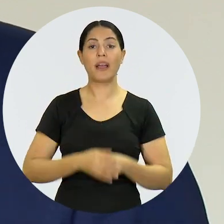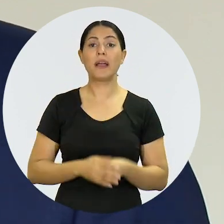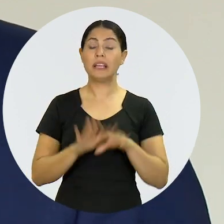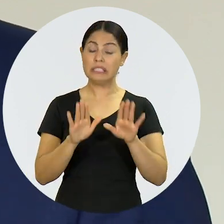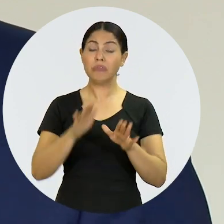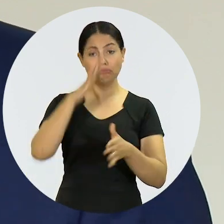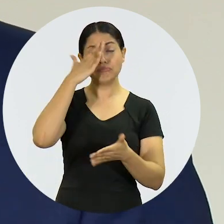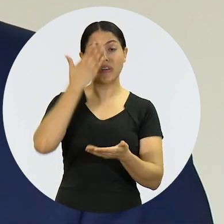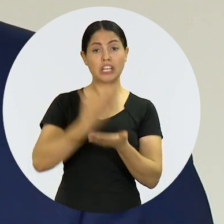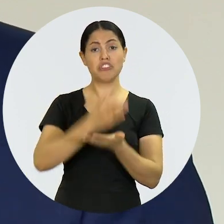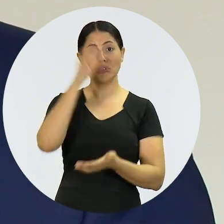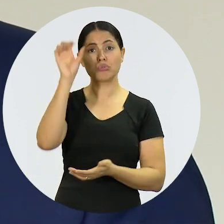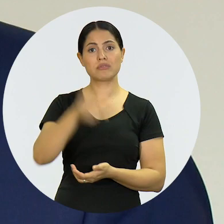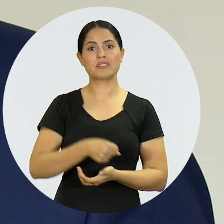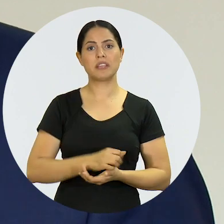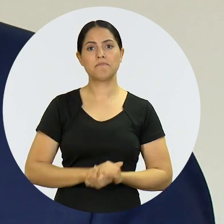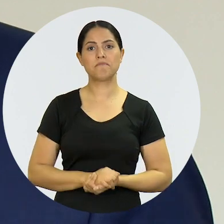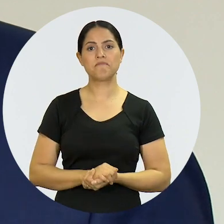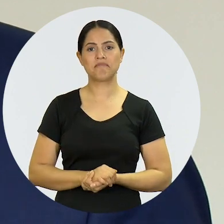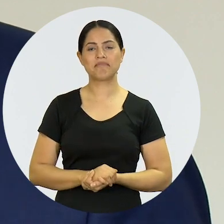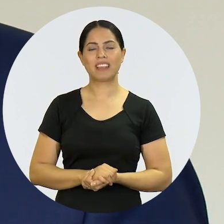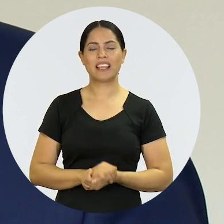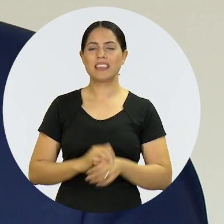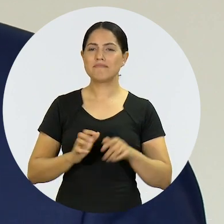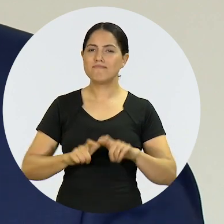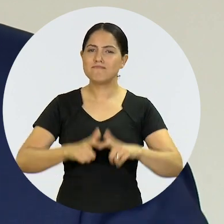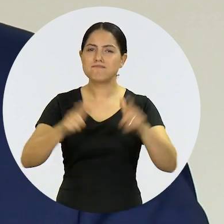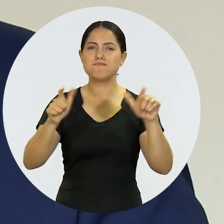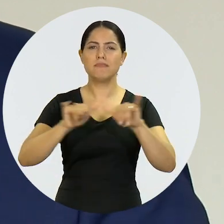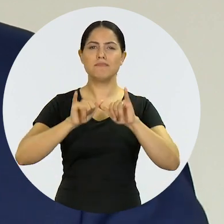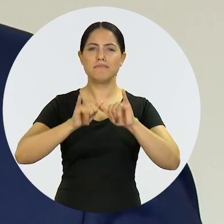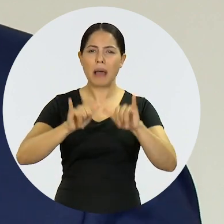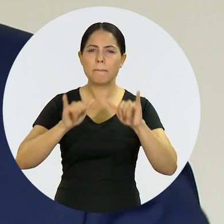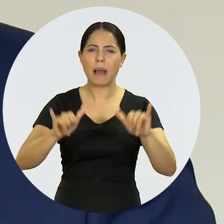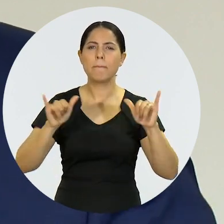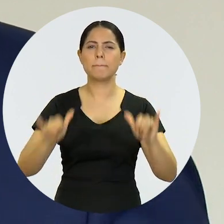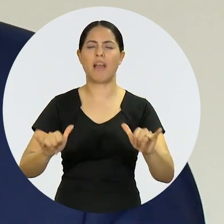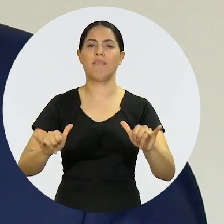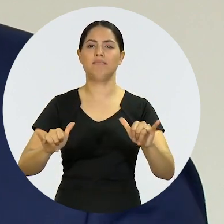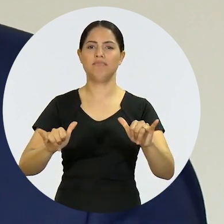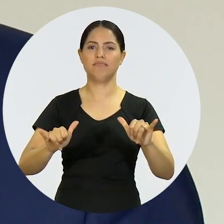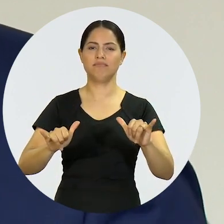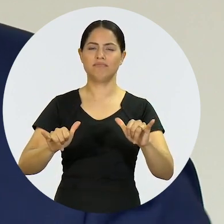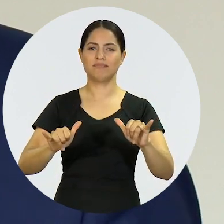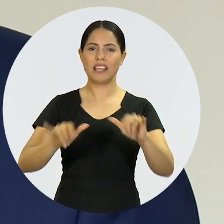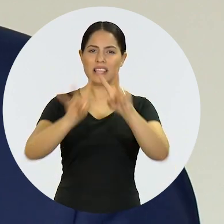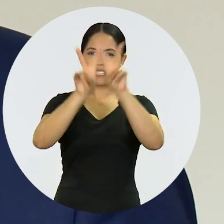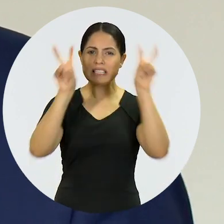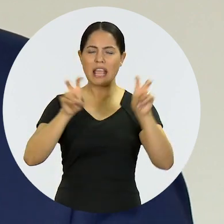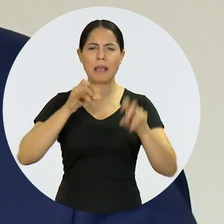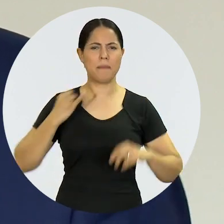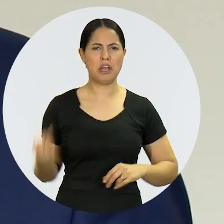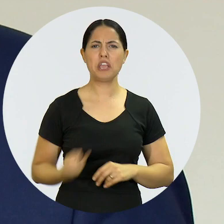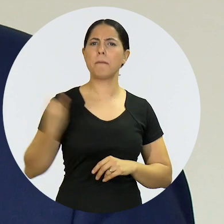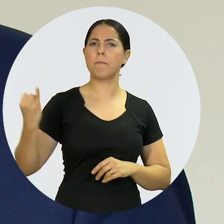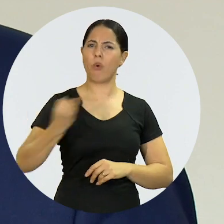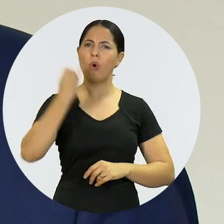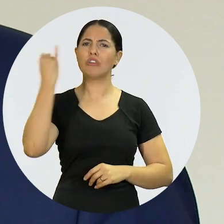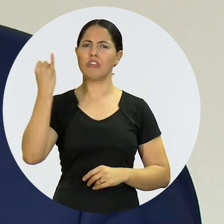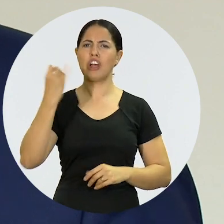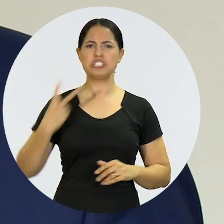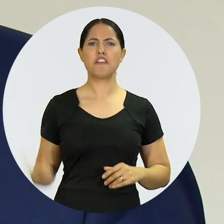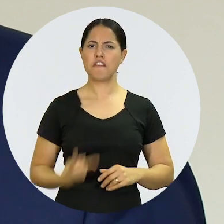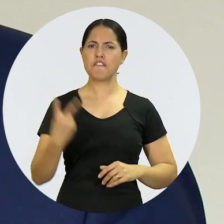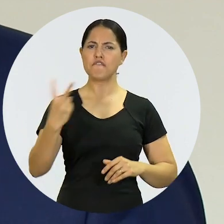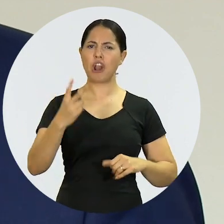Então, eu acredito muito, firmemente, que uma grande campanha junto à sociedade brasileira sobre a